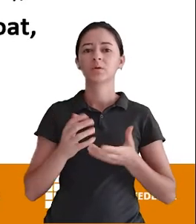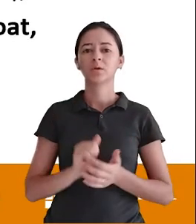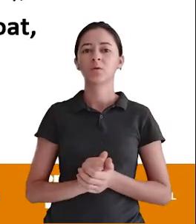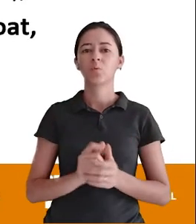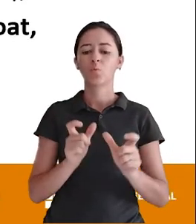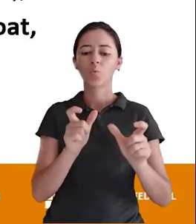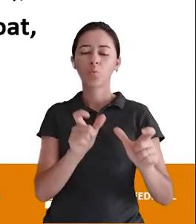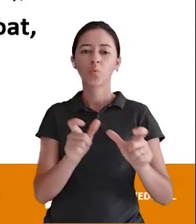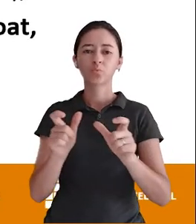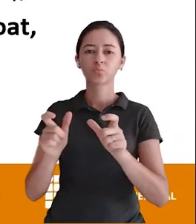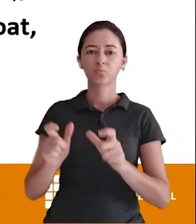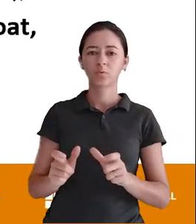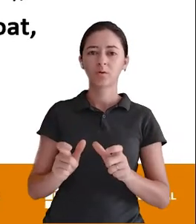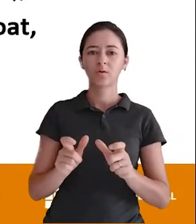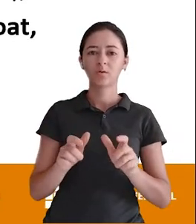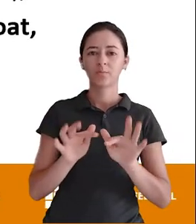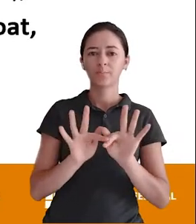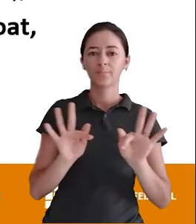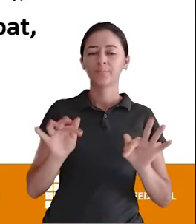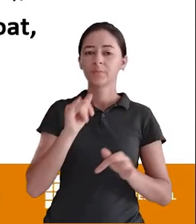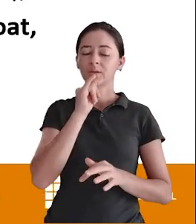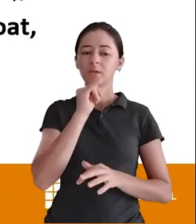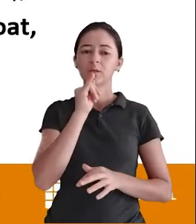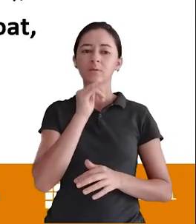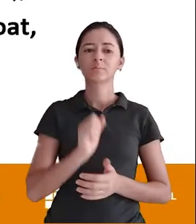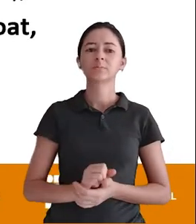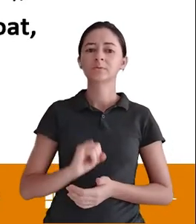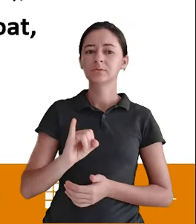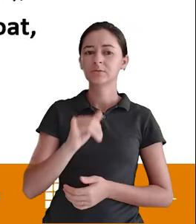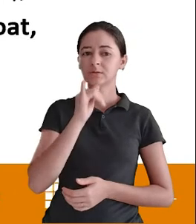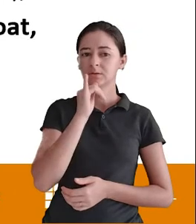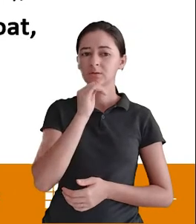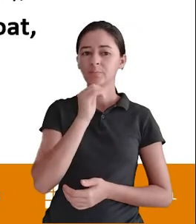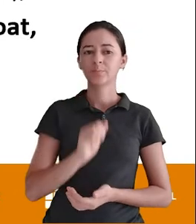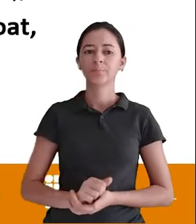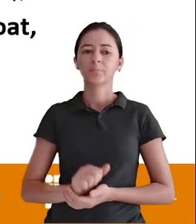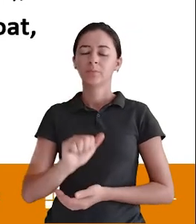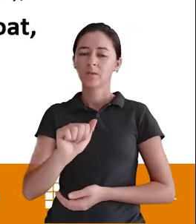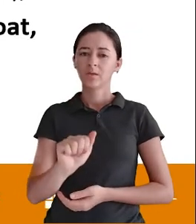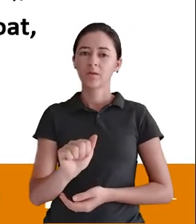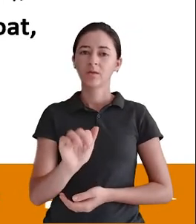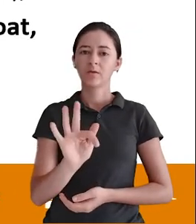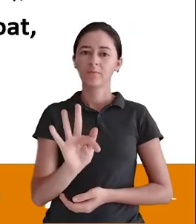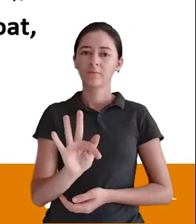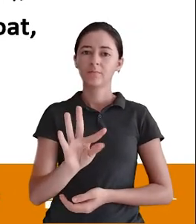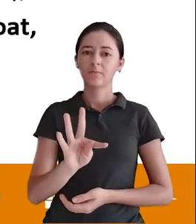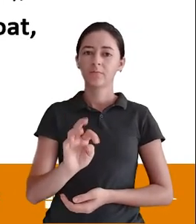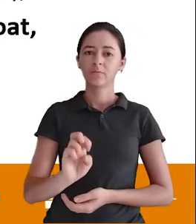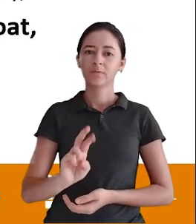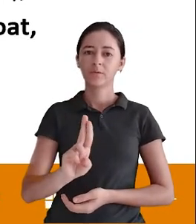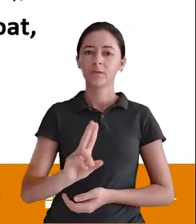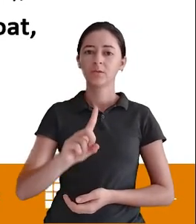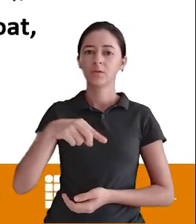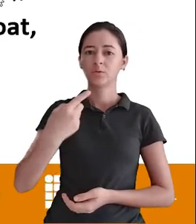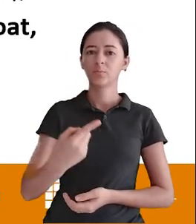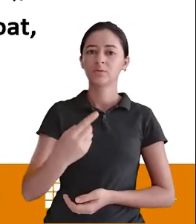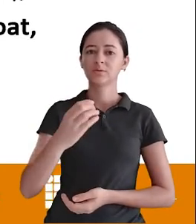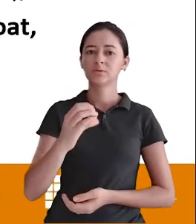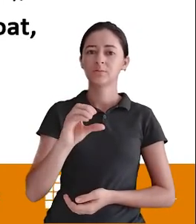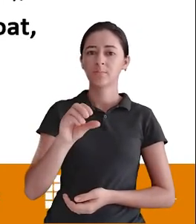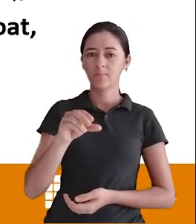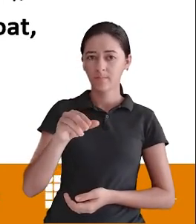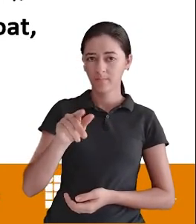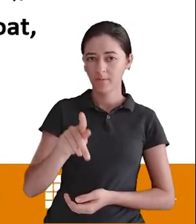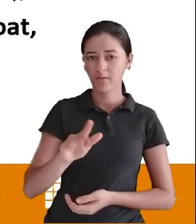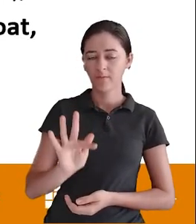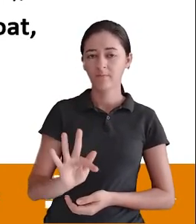posicionar Se eu colocasse aqui Ó After CPF Por exemplo Eu ia vir aqui Depois de CPF Está claro isso? Tranquilo né